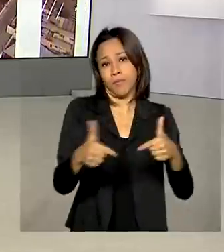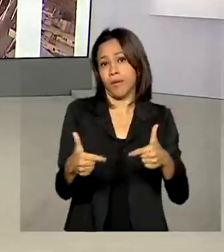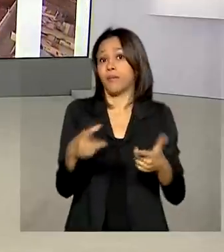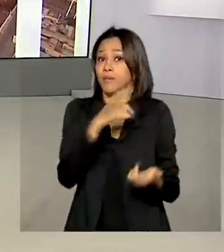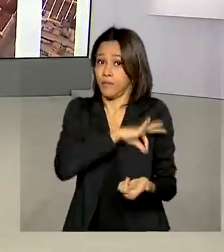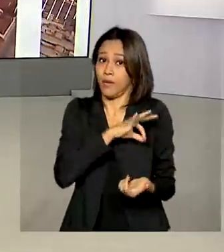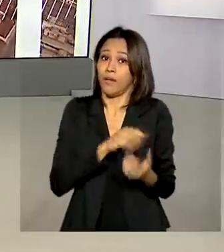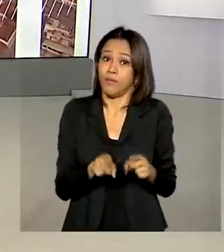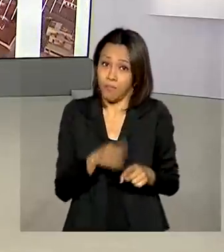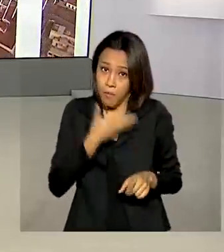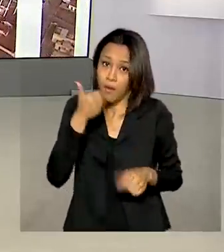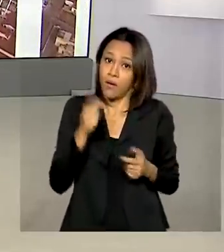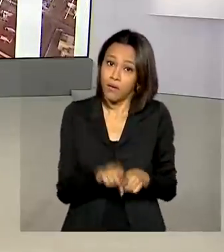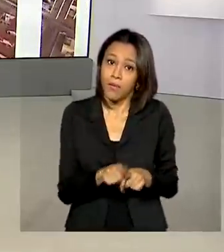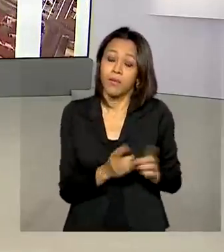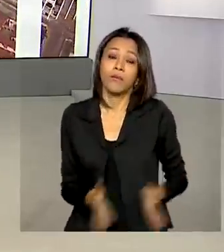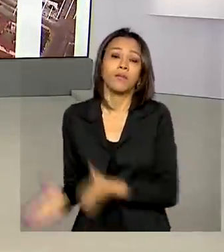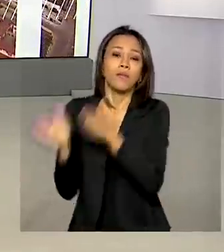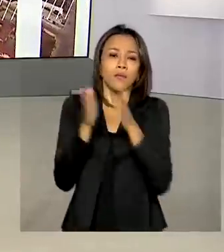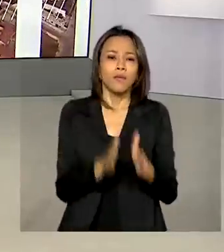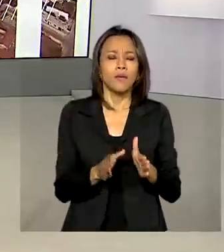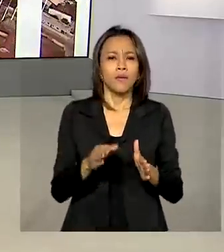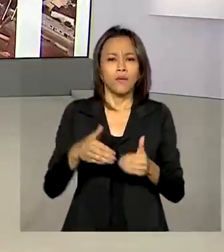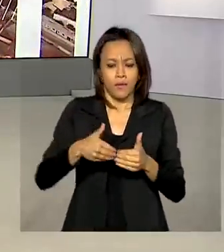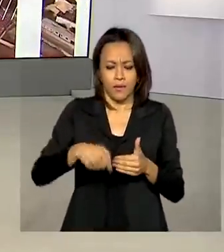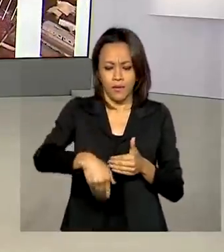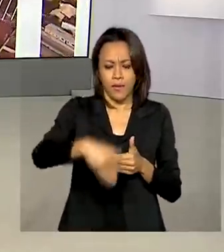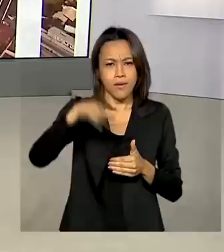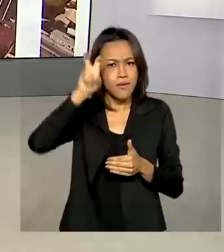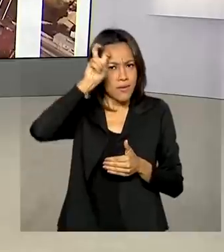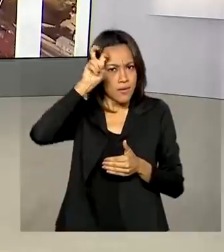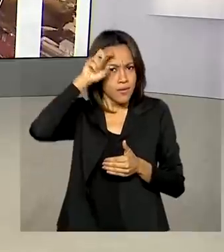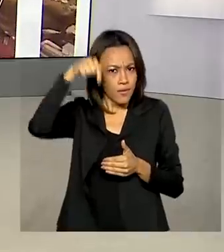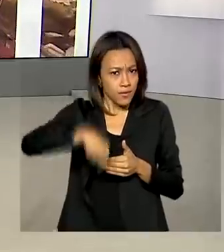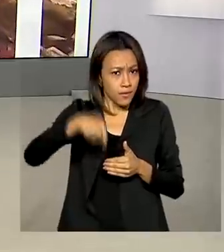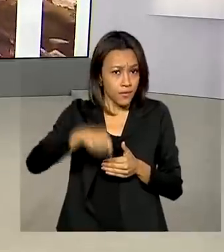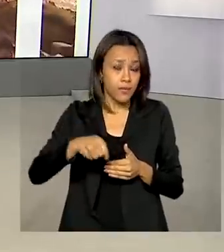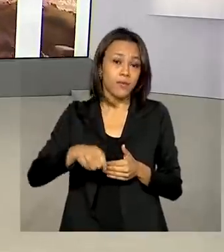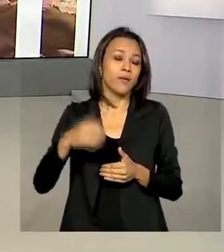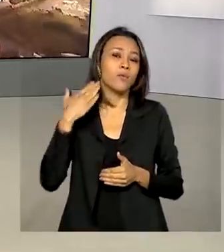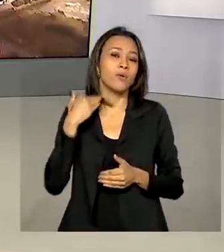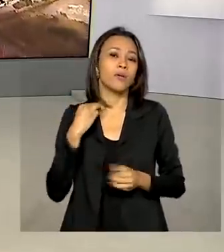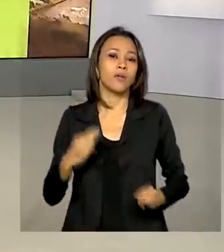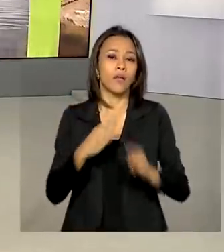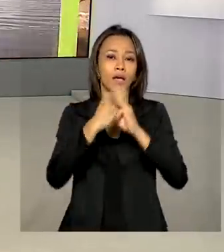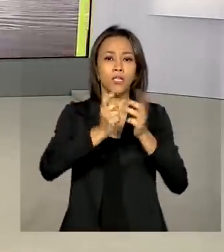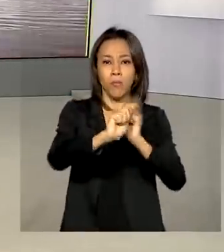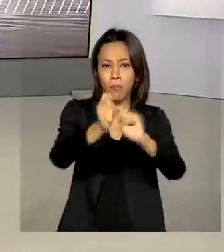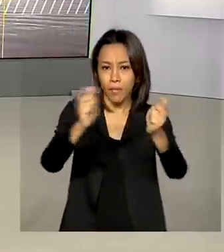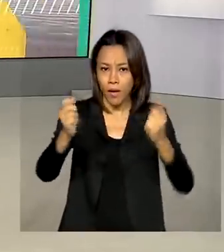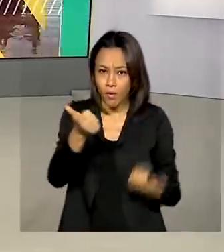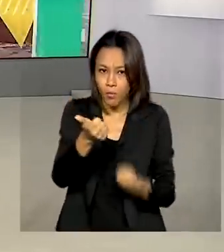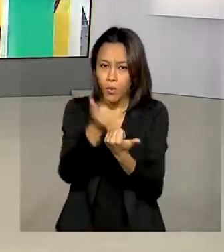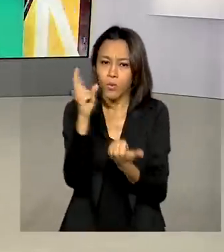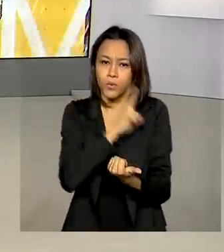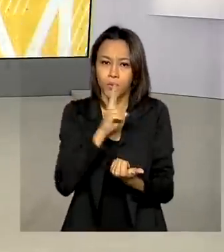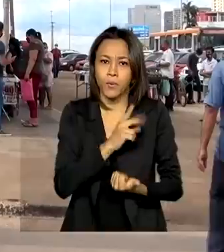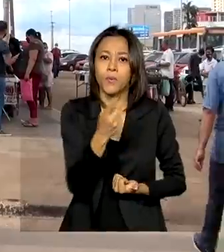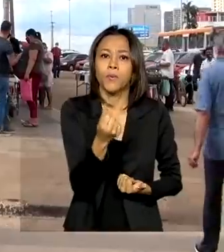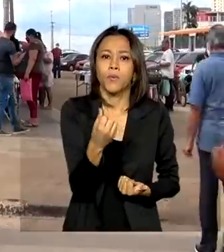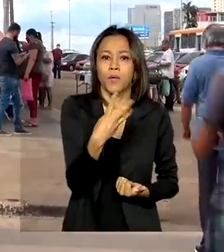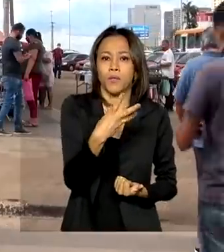E nesta quinta-feira, a Caixa Econômica paga parcelas extras do auxílio emergencial, no valor de R$,00,